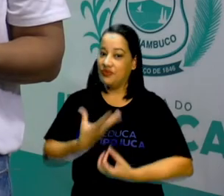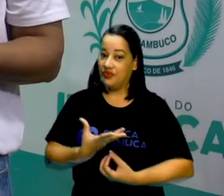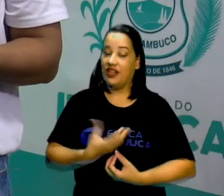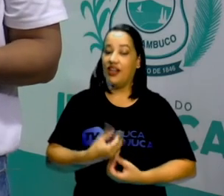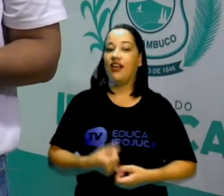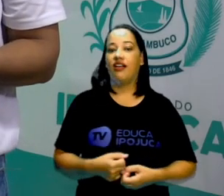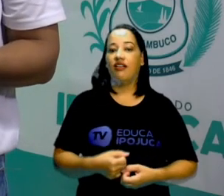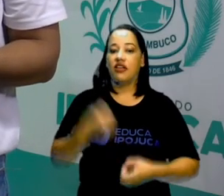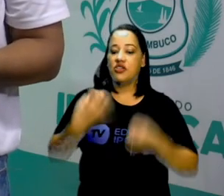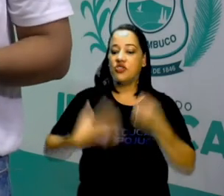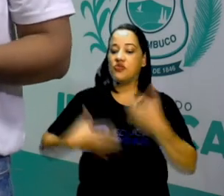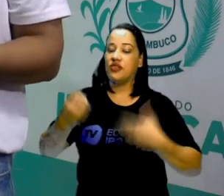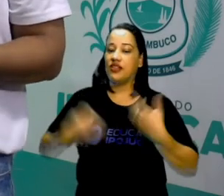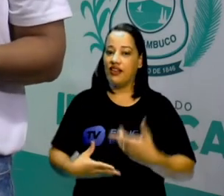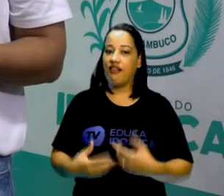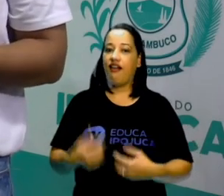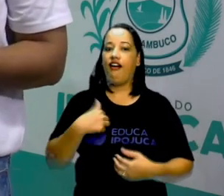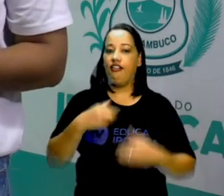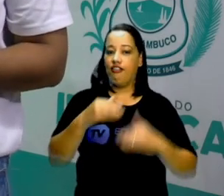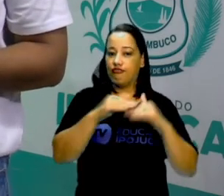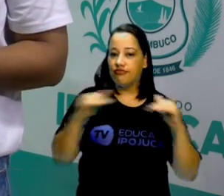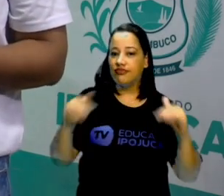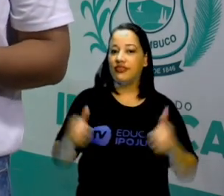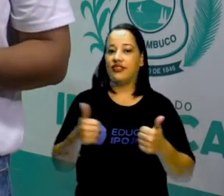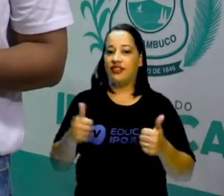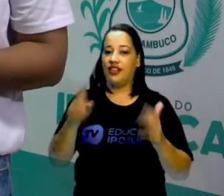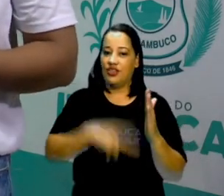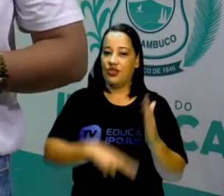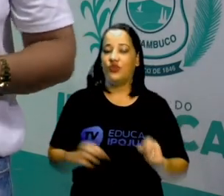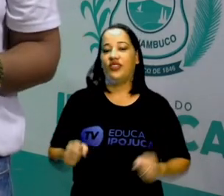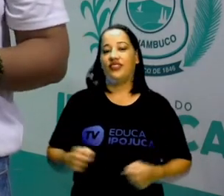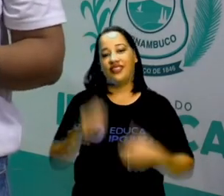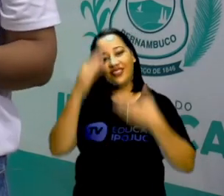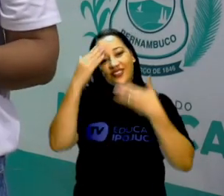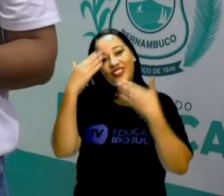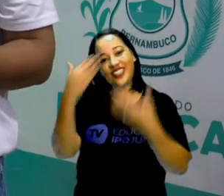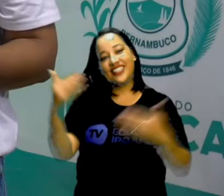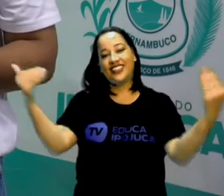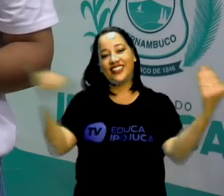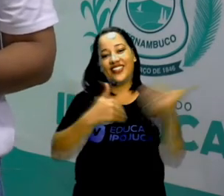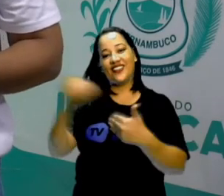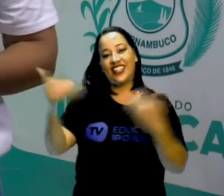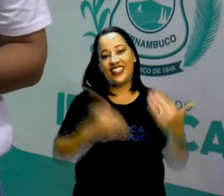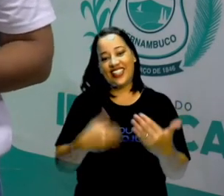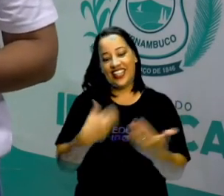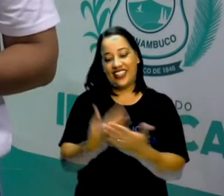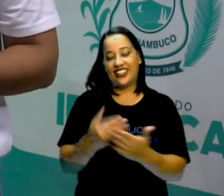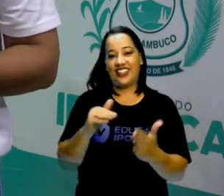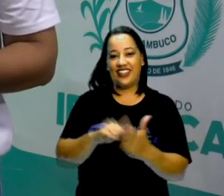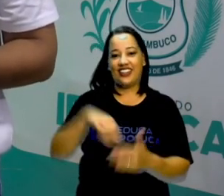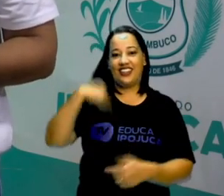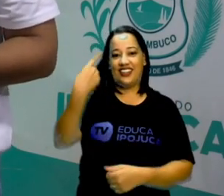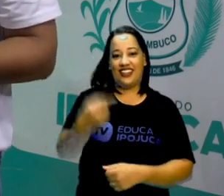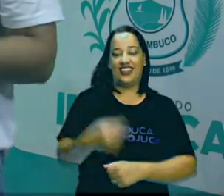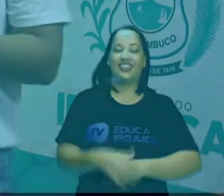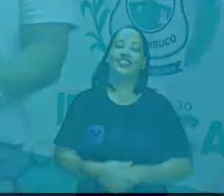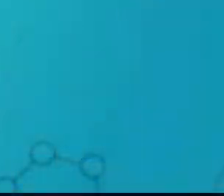Gravando com entonação Essa leitura Grata por sua participação E até a próxima aula